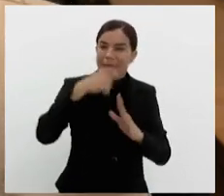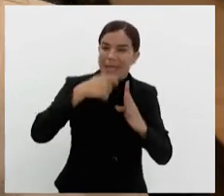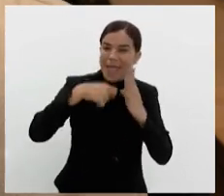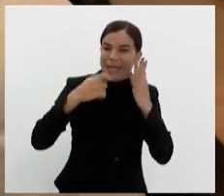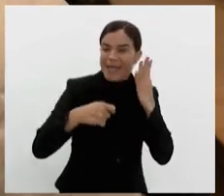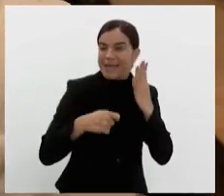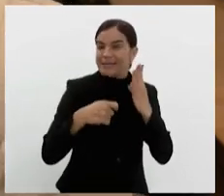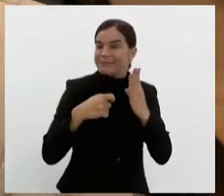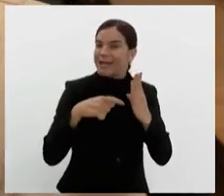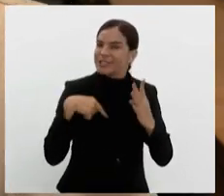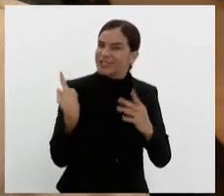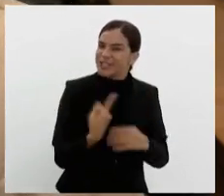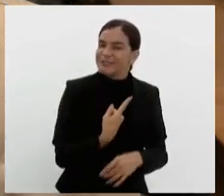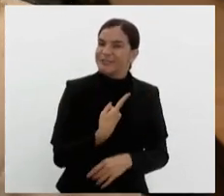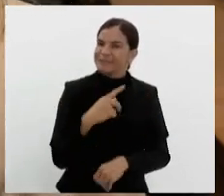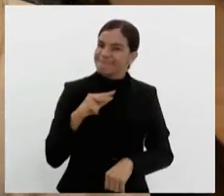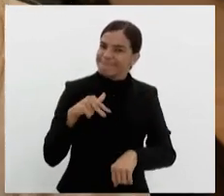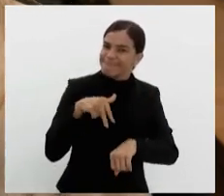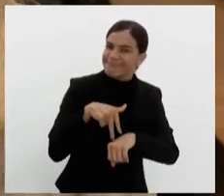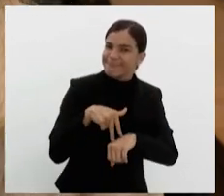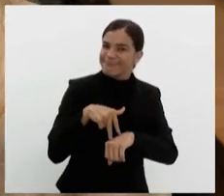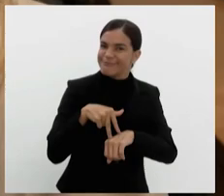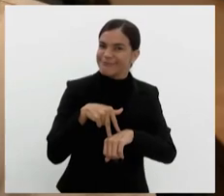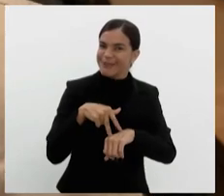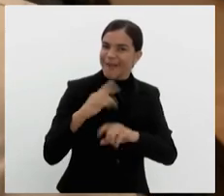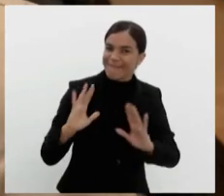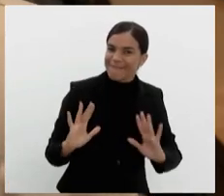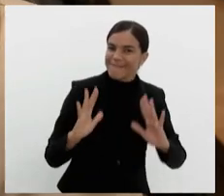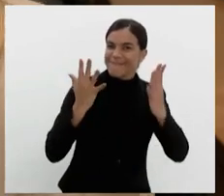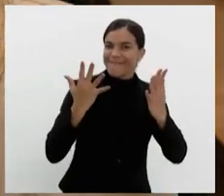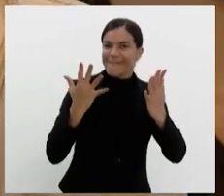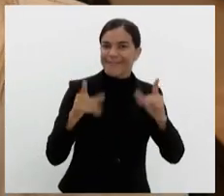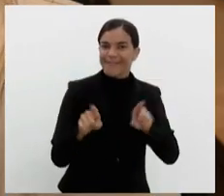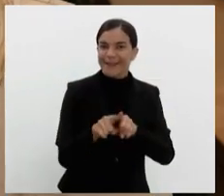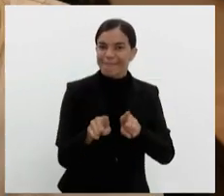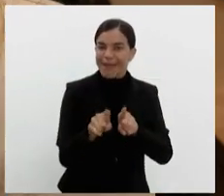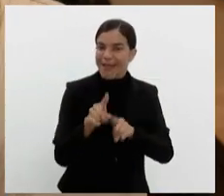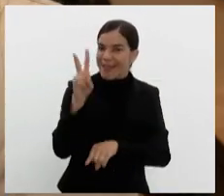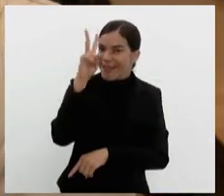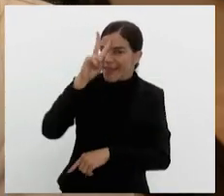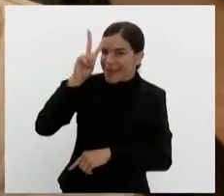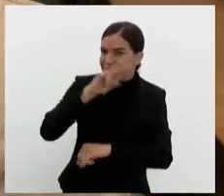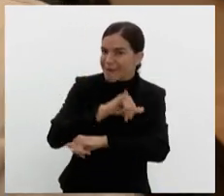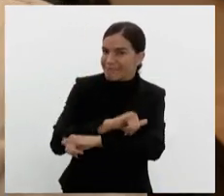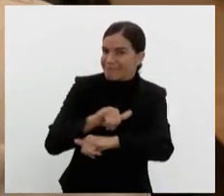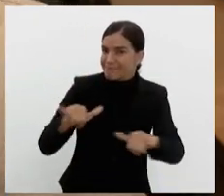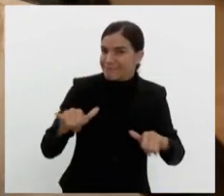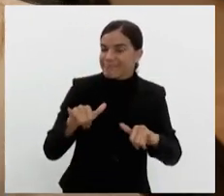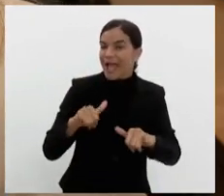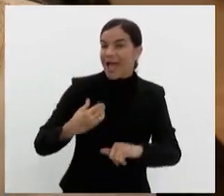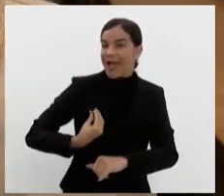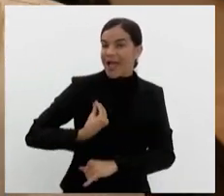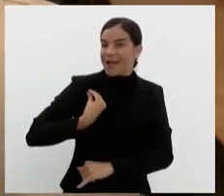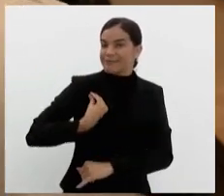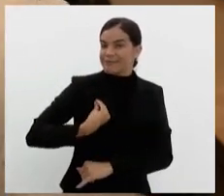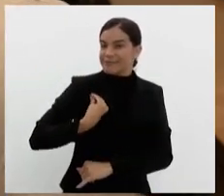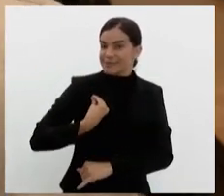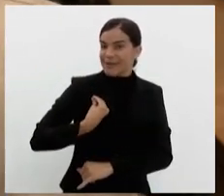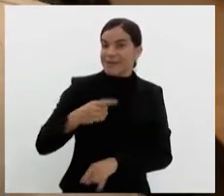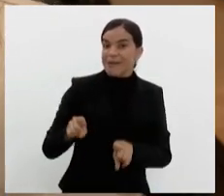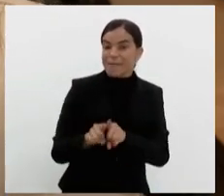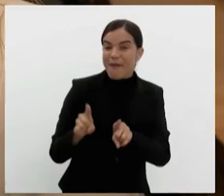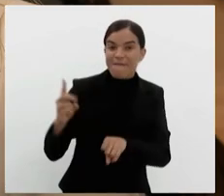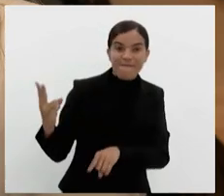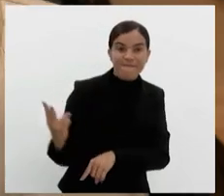mês da gente reafirmar, gente rememorar, da gente lembrar a existência da mulher e o valor